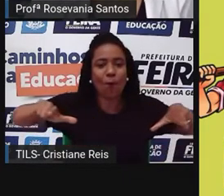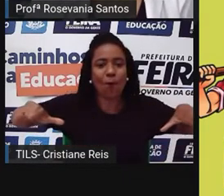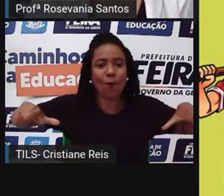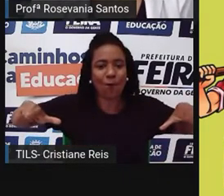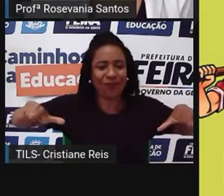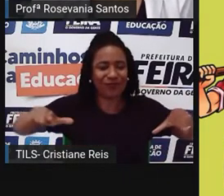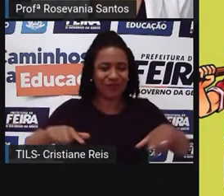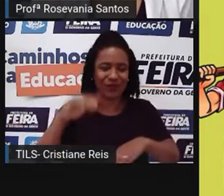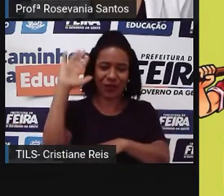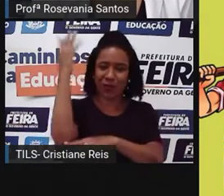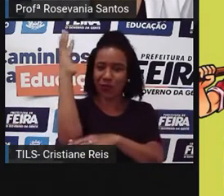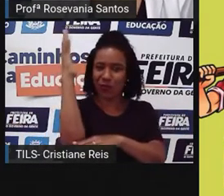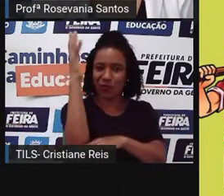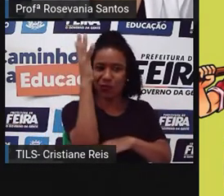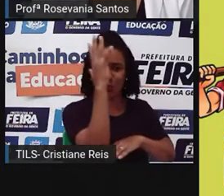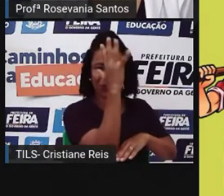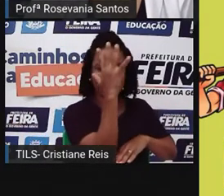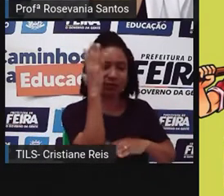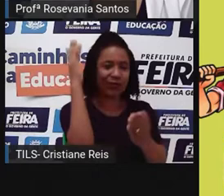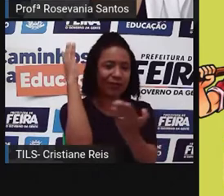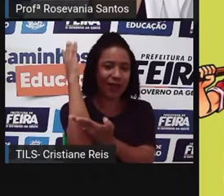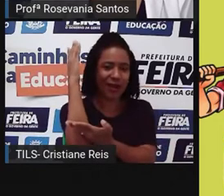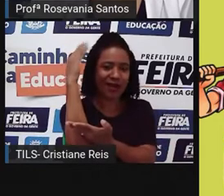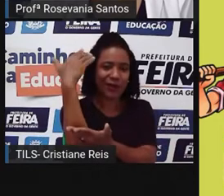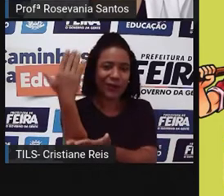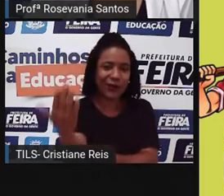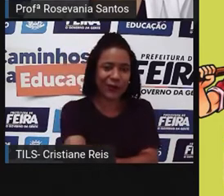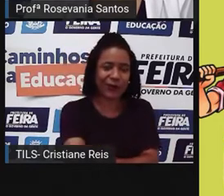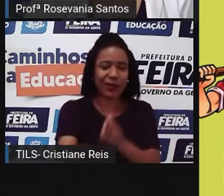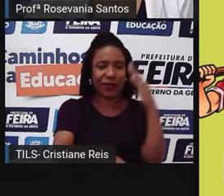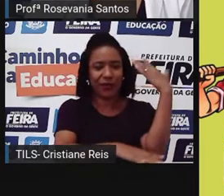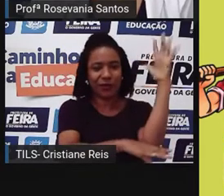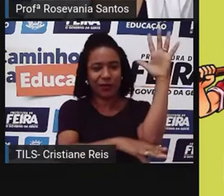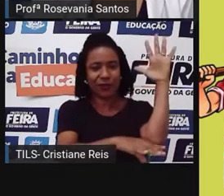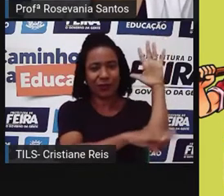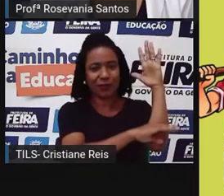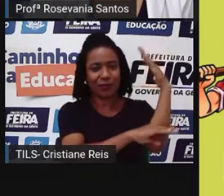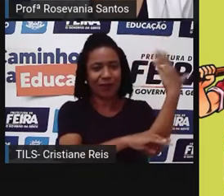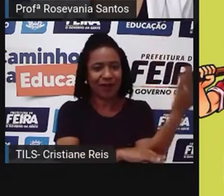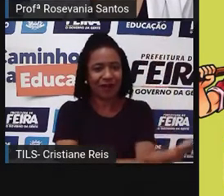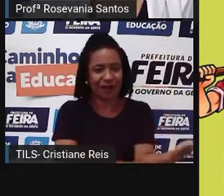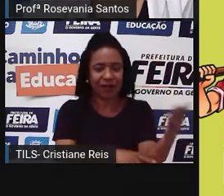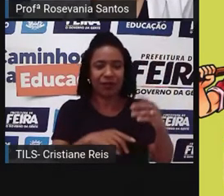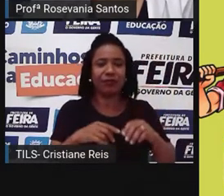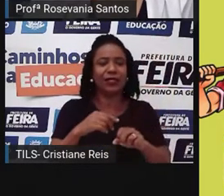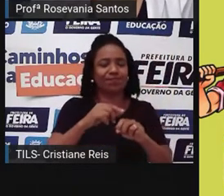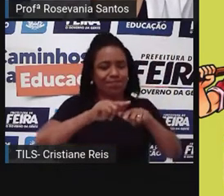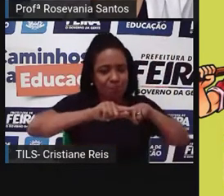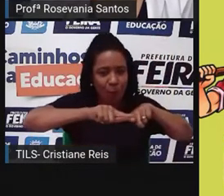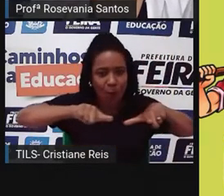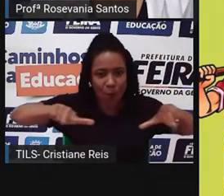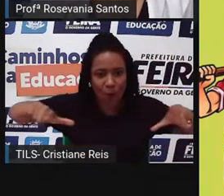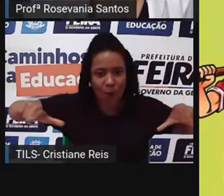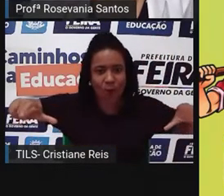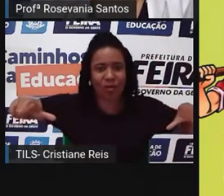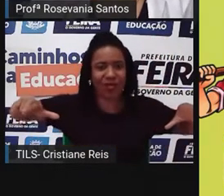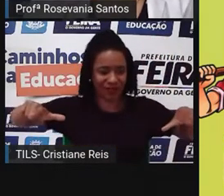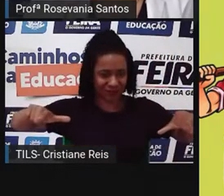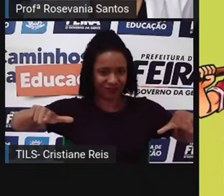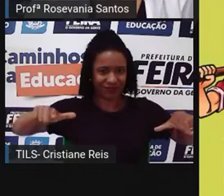ocupadas pelas florestas, pelas matas também. Infelizmente, nós tivemos que